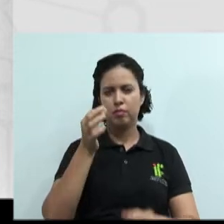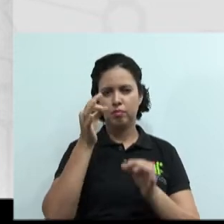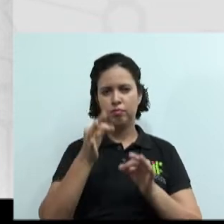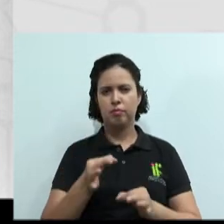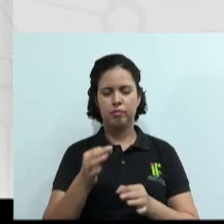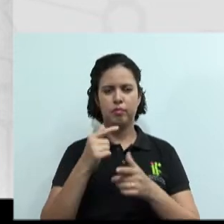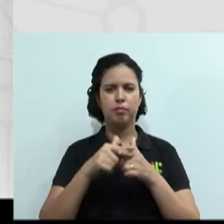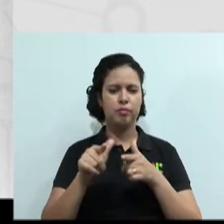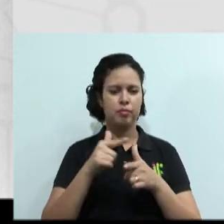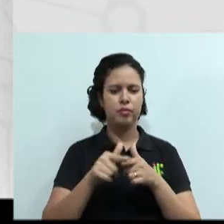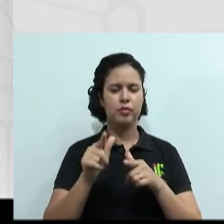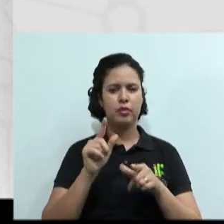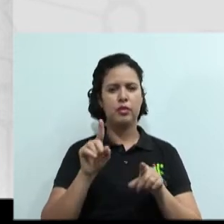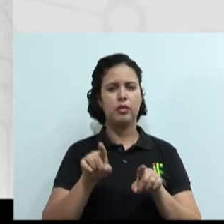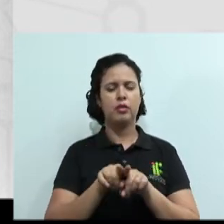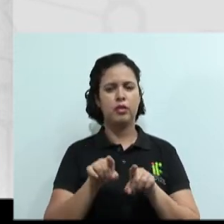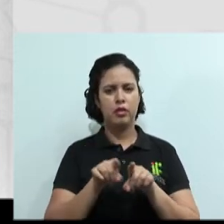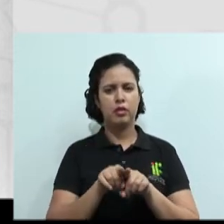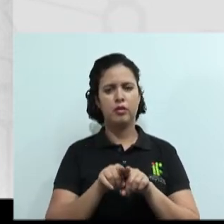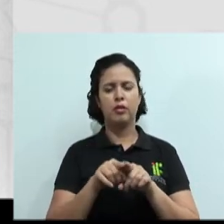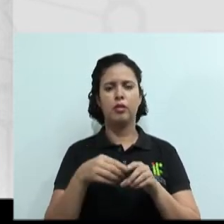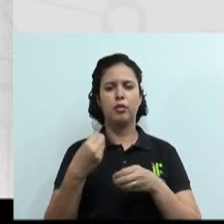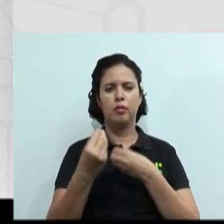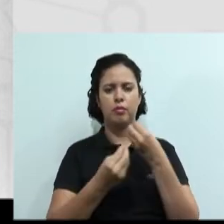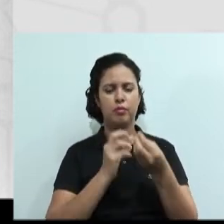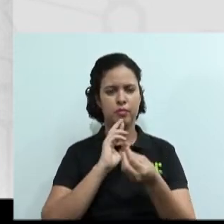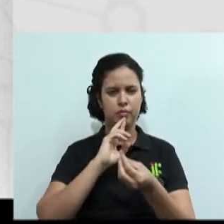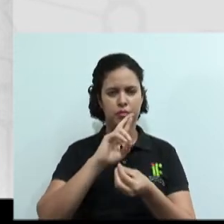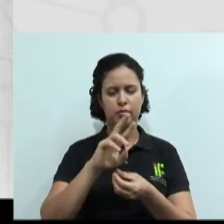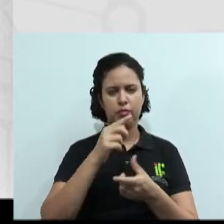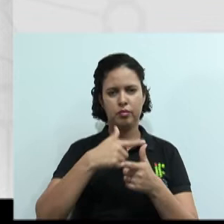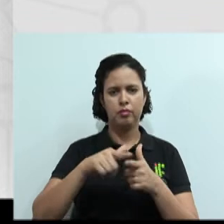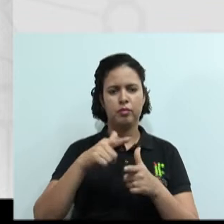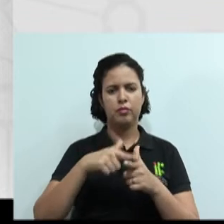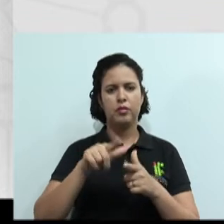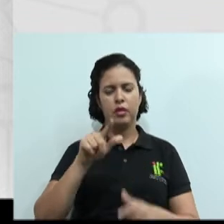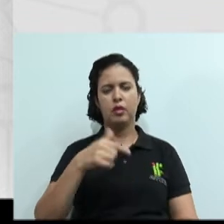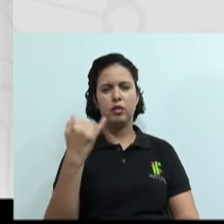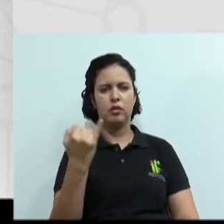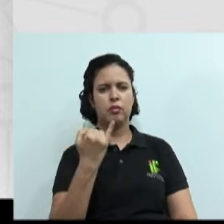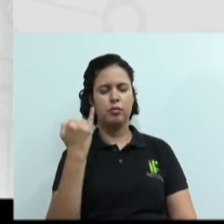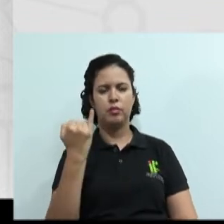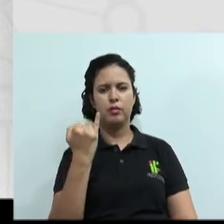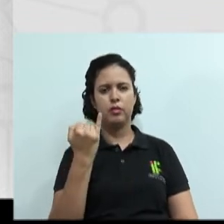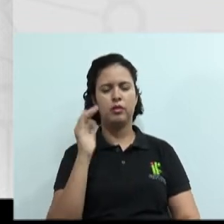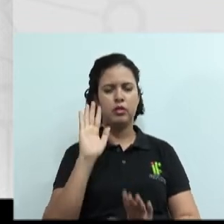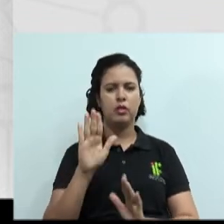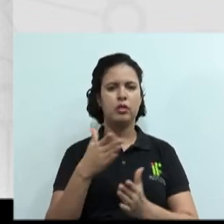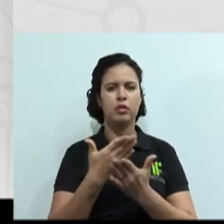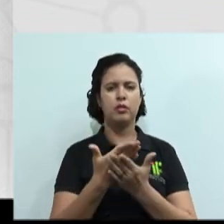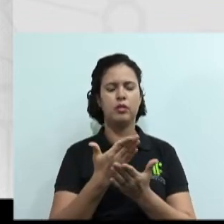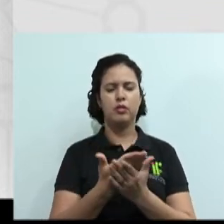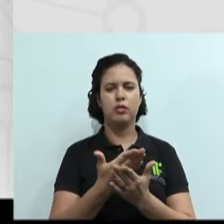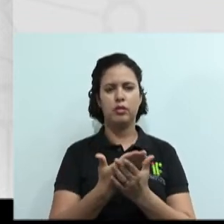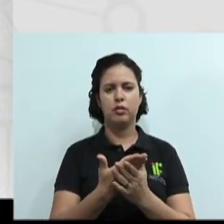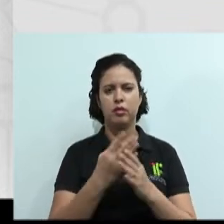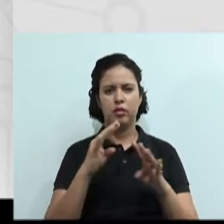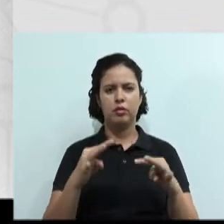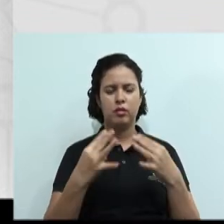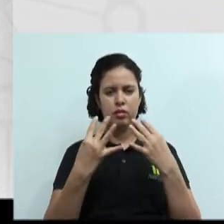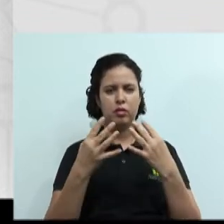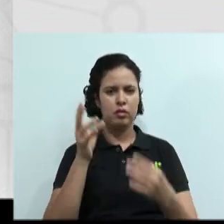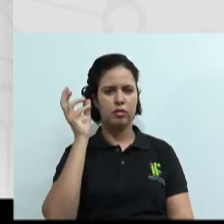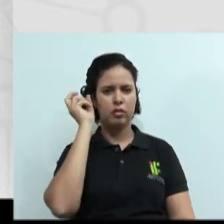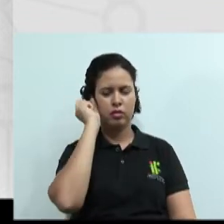possíveis alternativas. Então, é importante aí que nós já vimos em algumas aulas anteriores, estar atento para